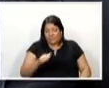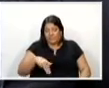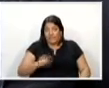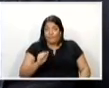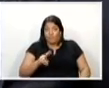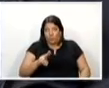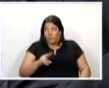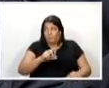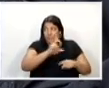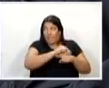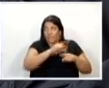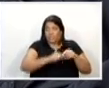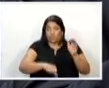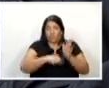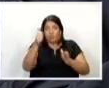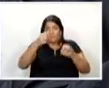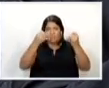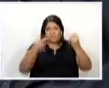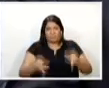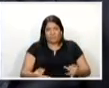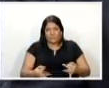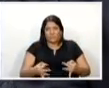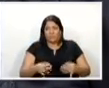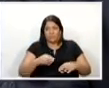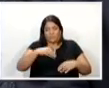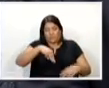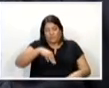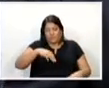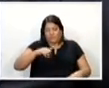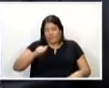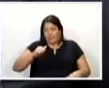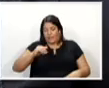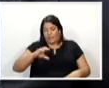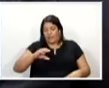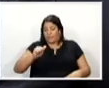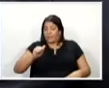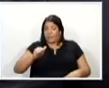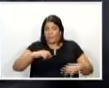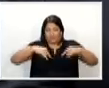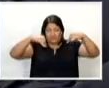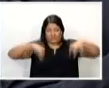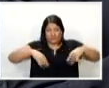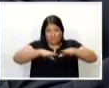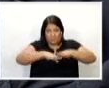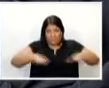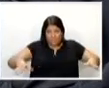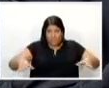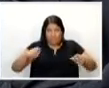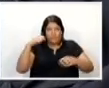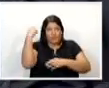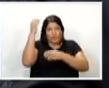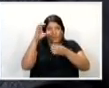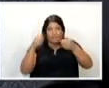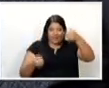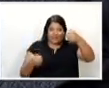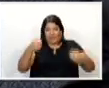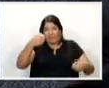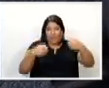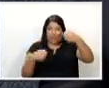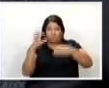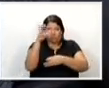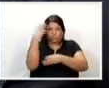aqui, ficou escrito o seguinte, fica proibida a retenção de macas das ambulâncias do SAMU ou de outras unidades móveis